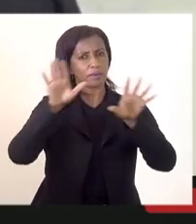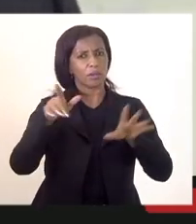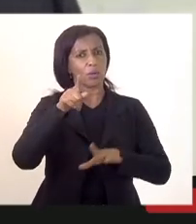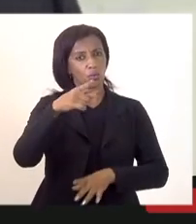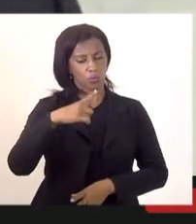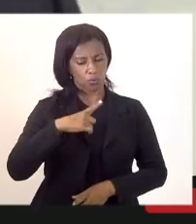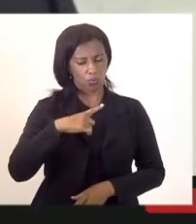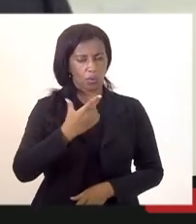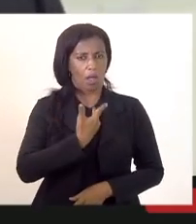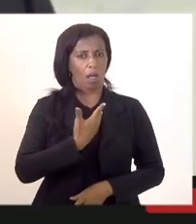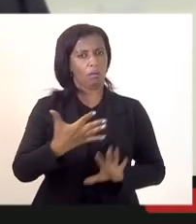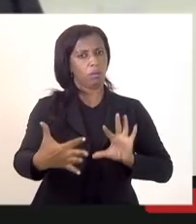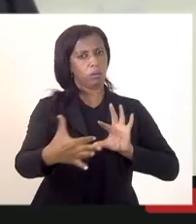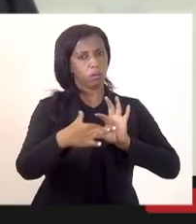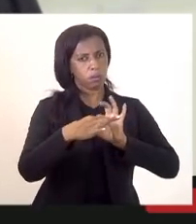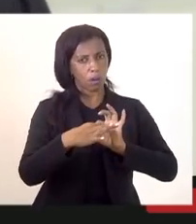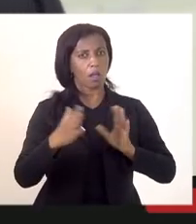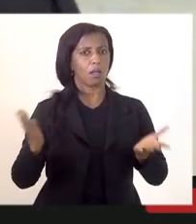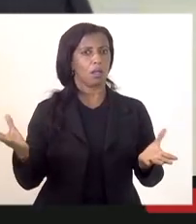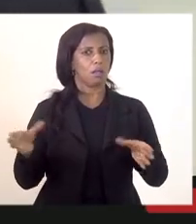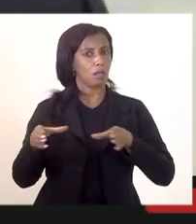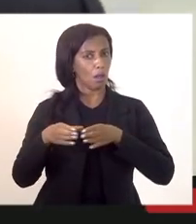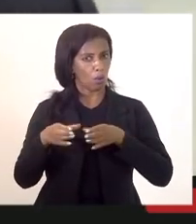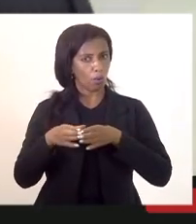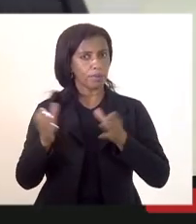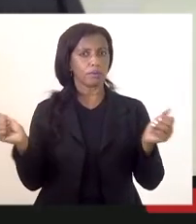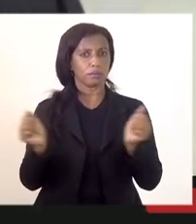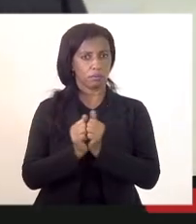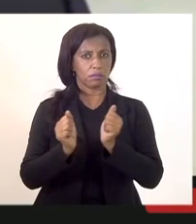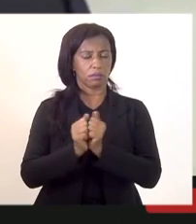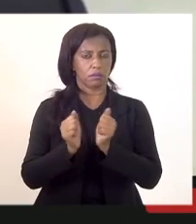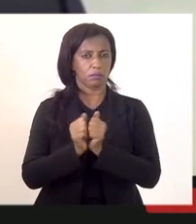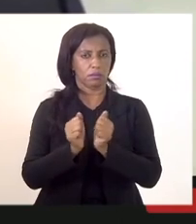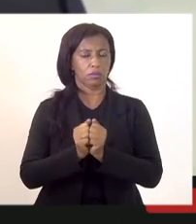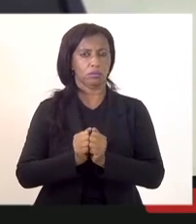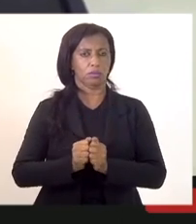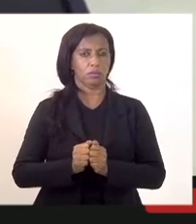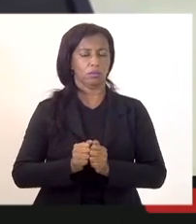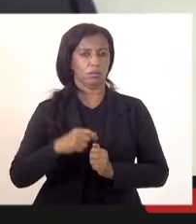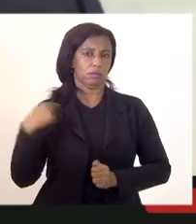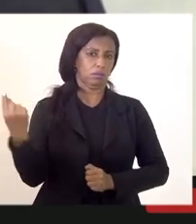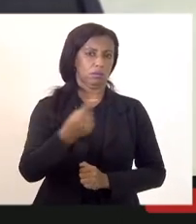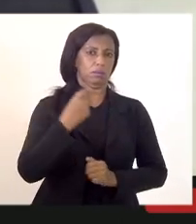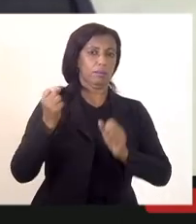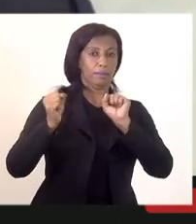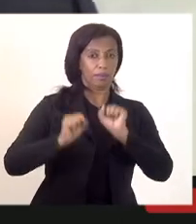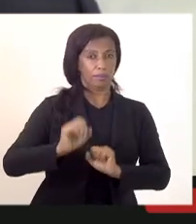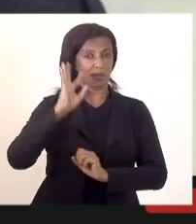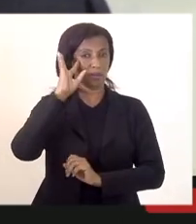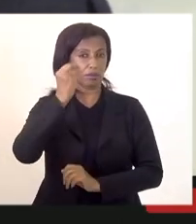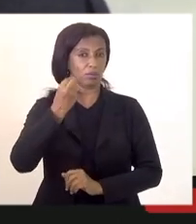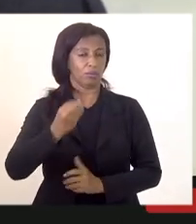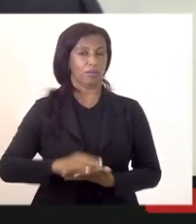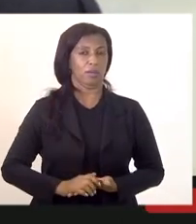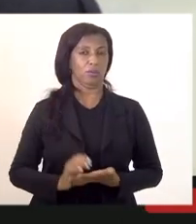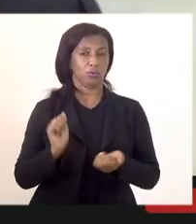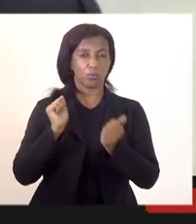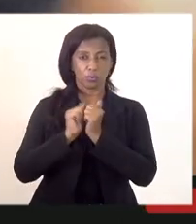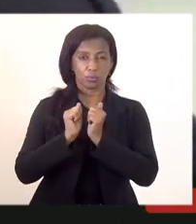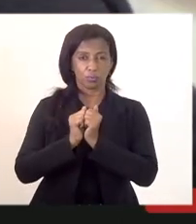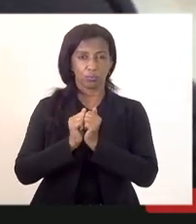aliado aqui e a comissão está do lado da corporação para que a gente possa ajudar na tomada de decisão e fazer isso